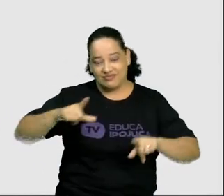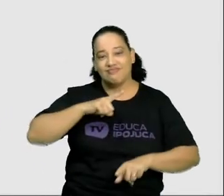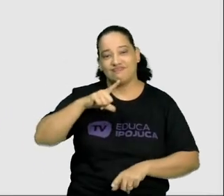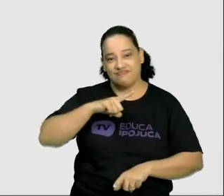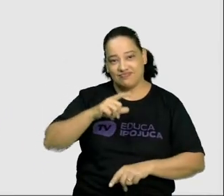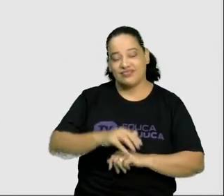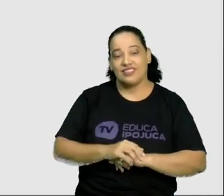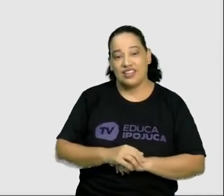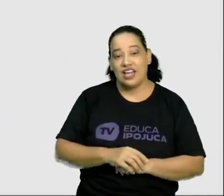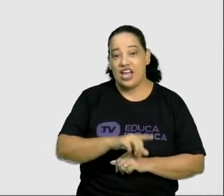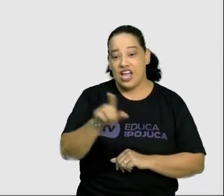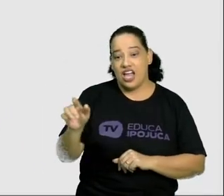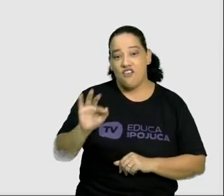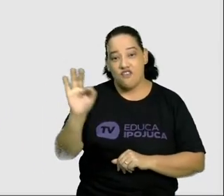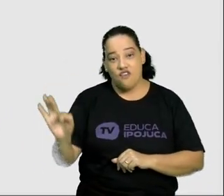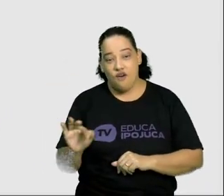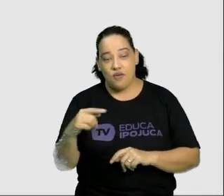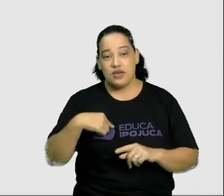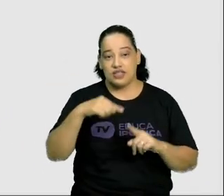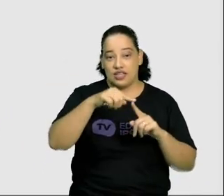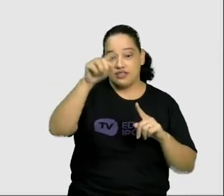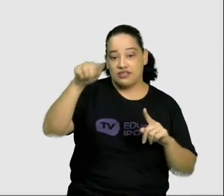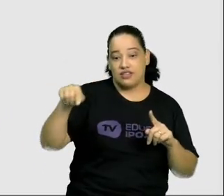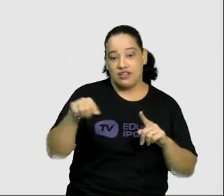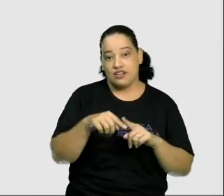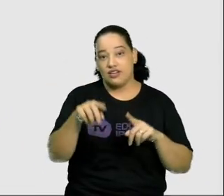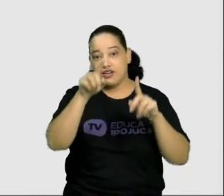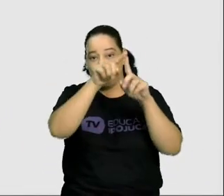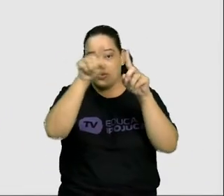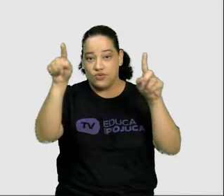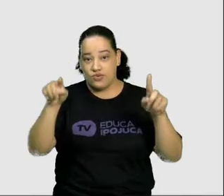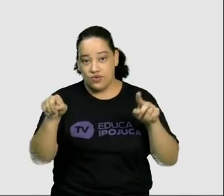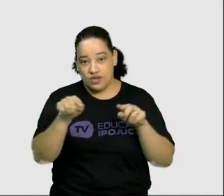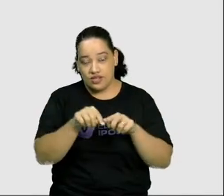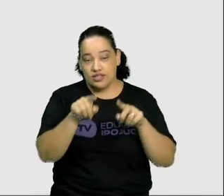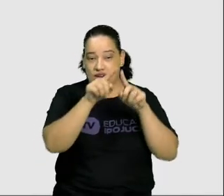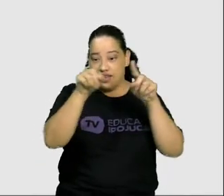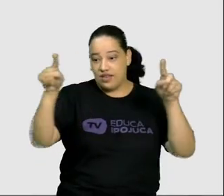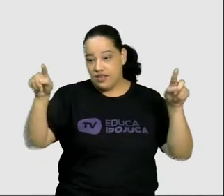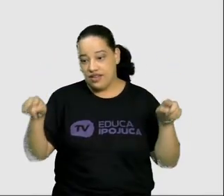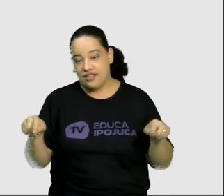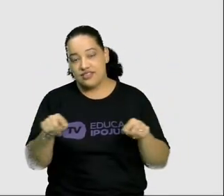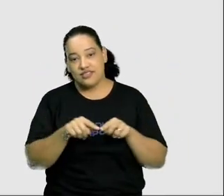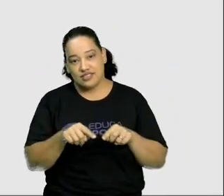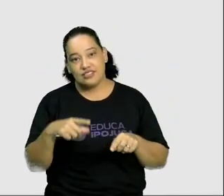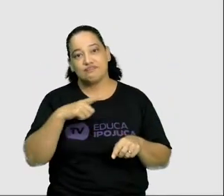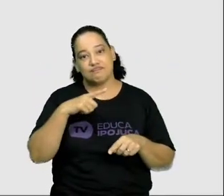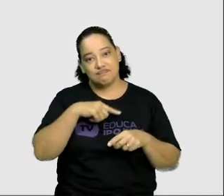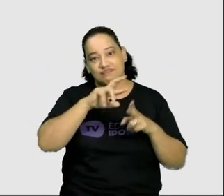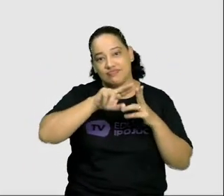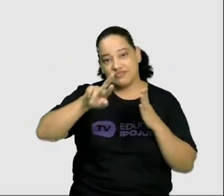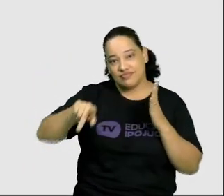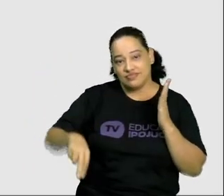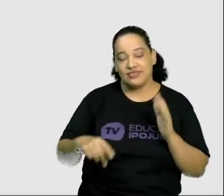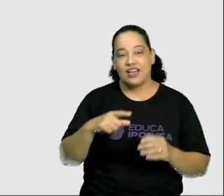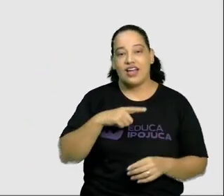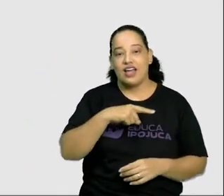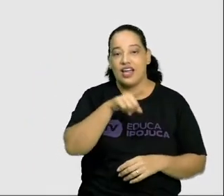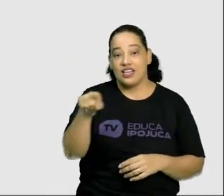temos triângulo, círculo, quadrado, retângulo. Bom, as formas geométricas